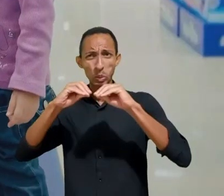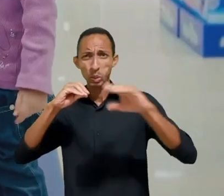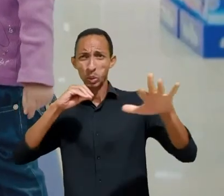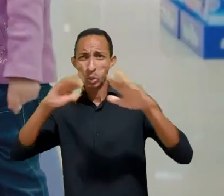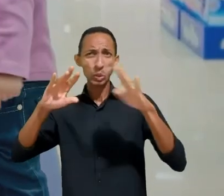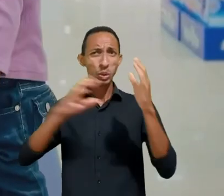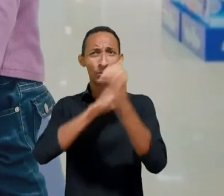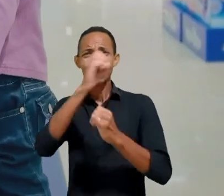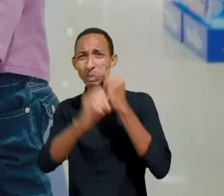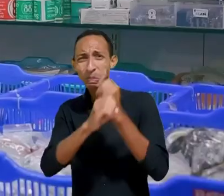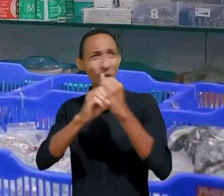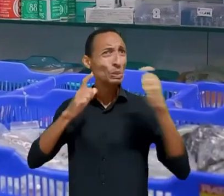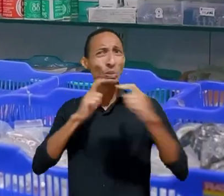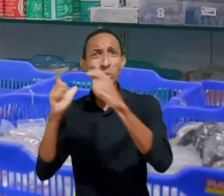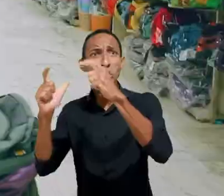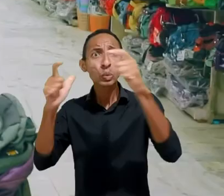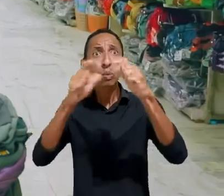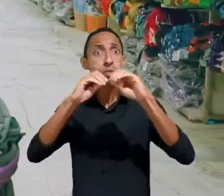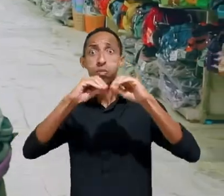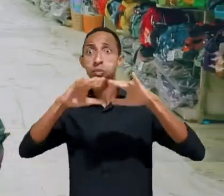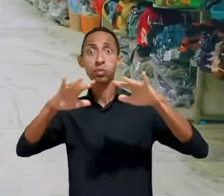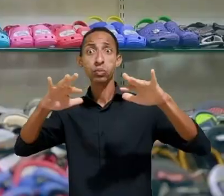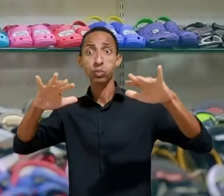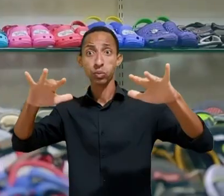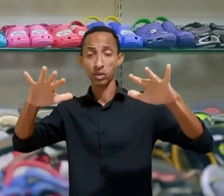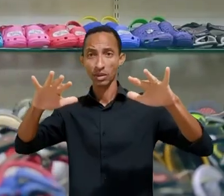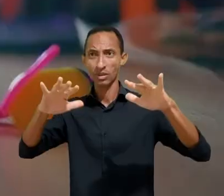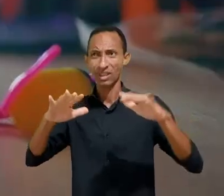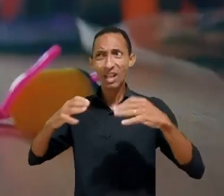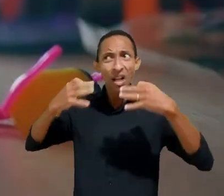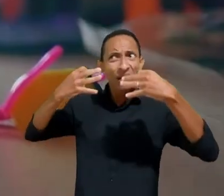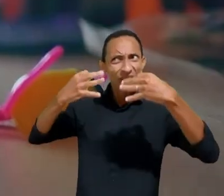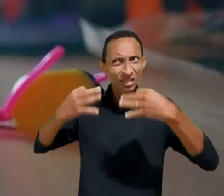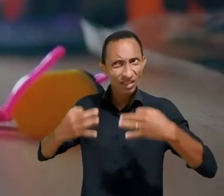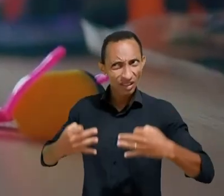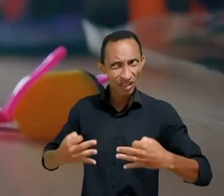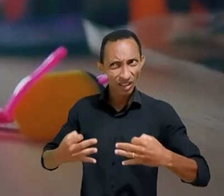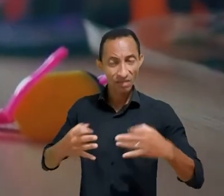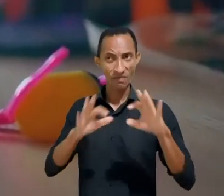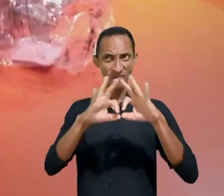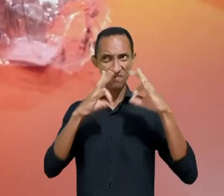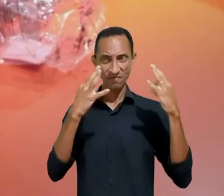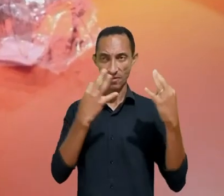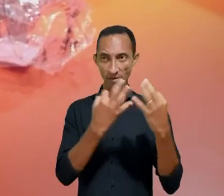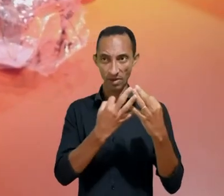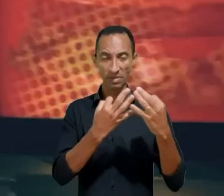será que isso é justo tanto com as famílias quanto com as próprias crianças